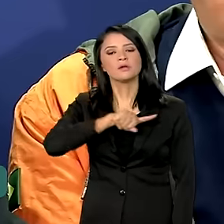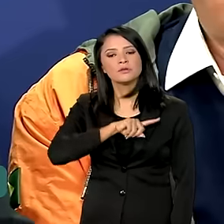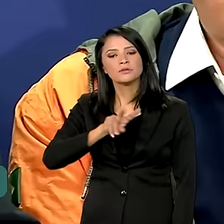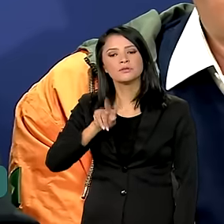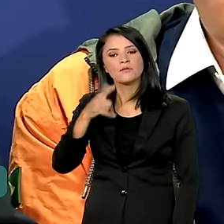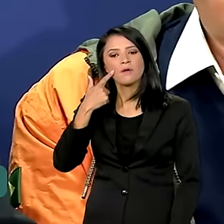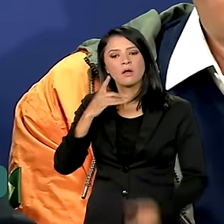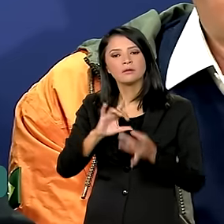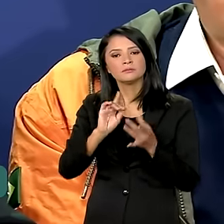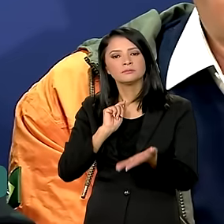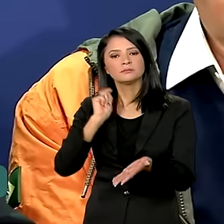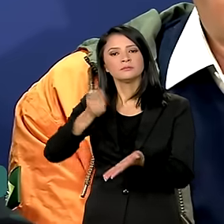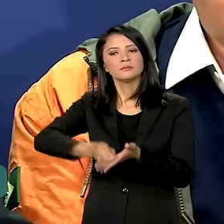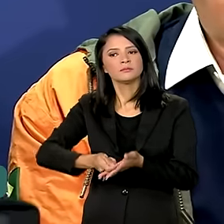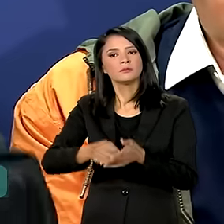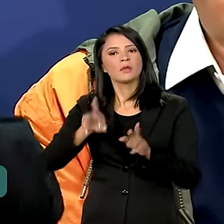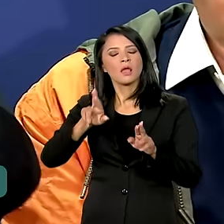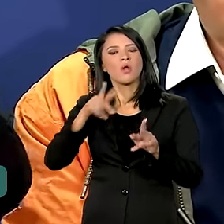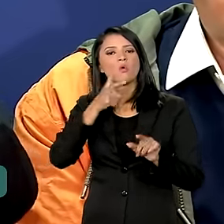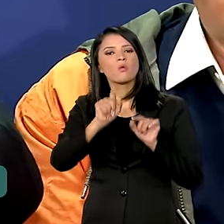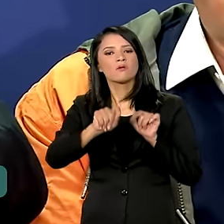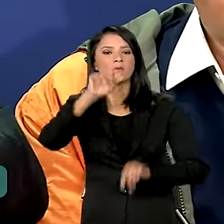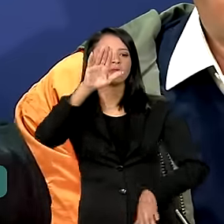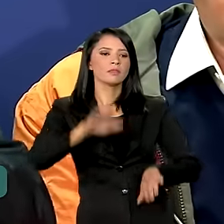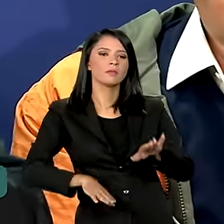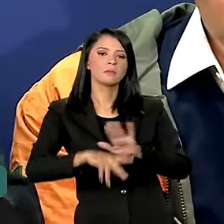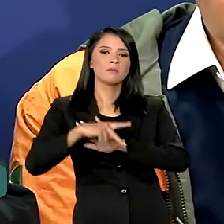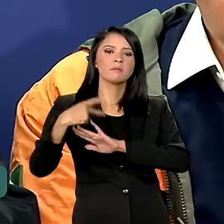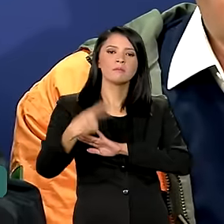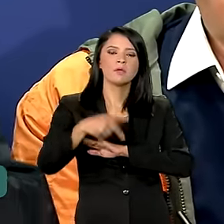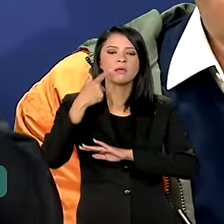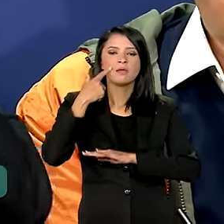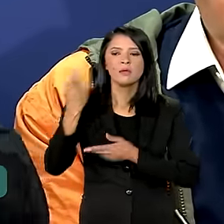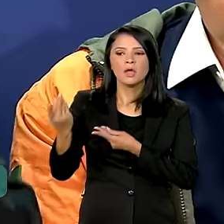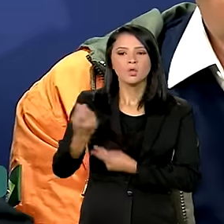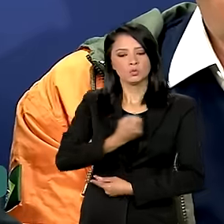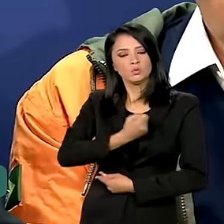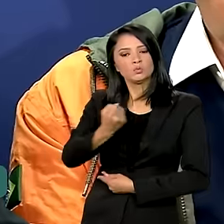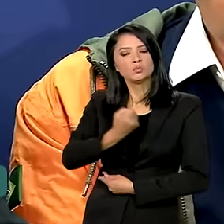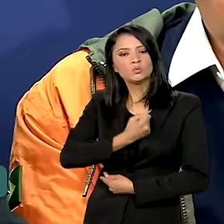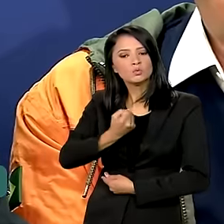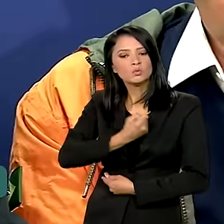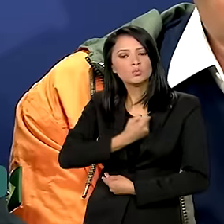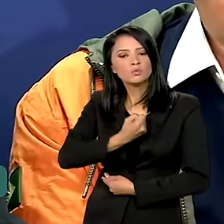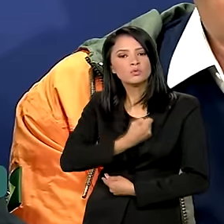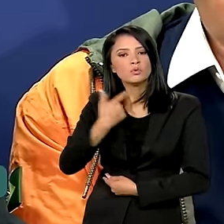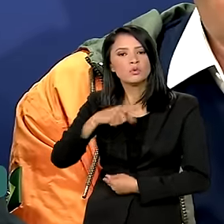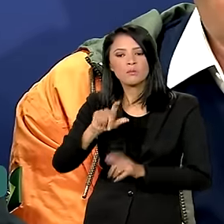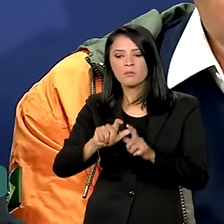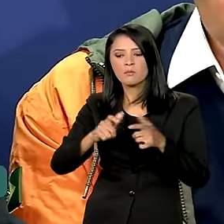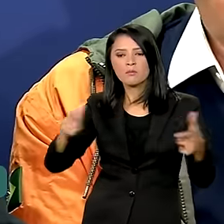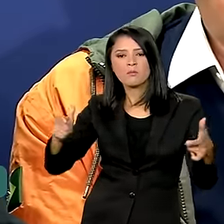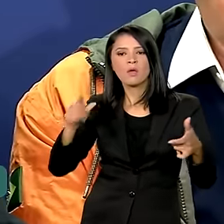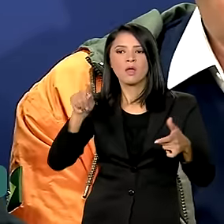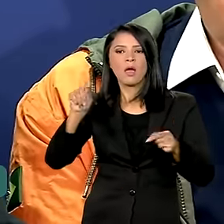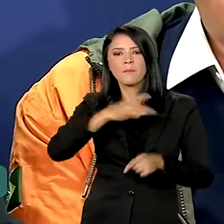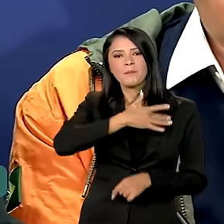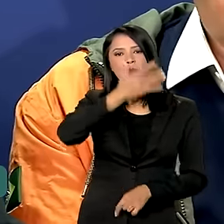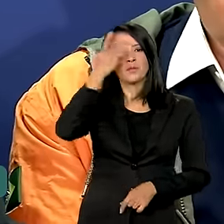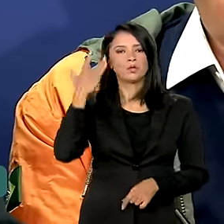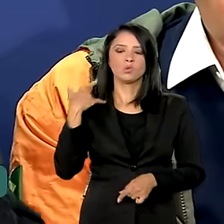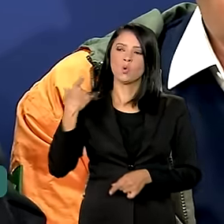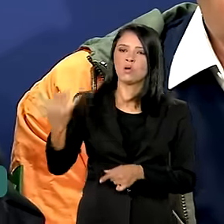devemos estar disponibilizando, a expectativa nossa vai depender do processamento, um número maior para que as pessoas